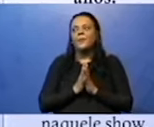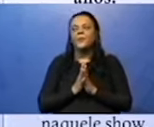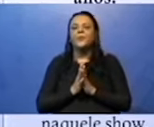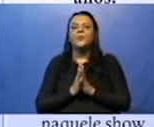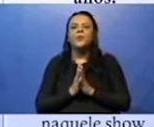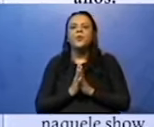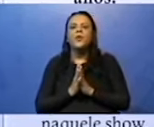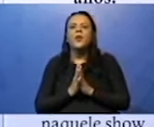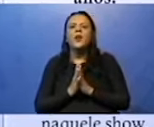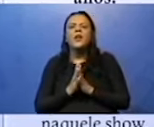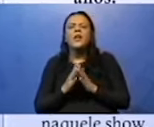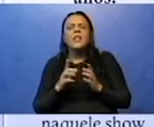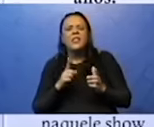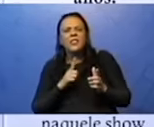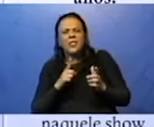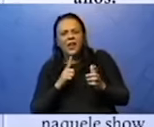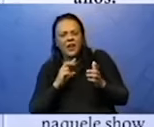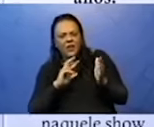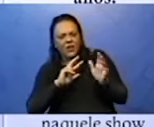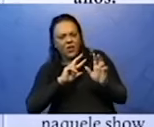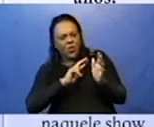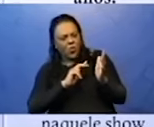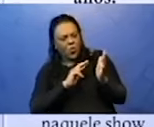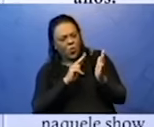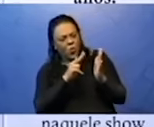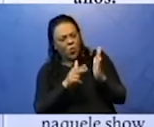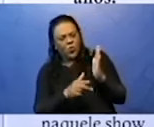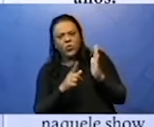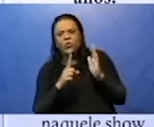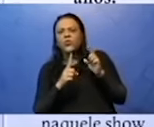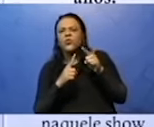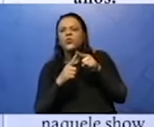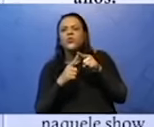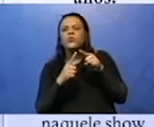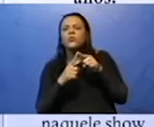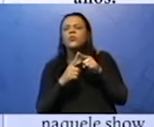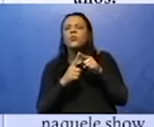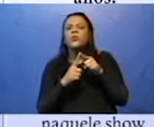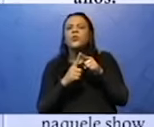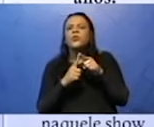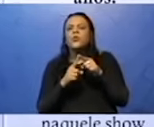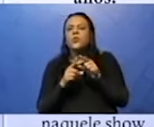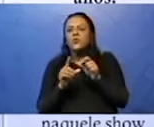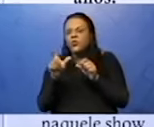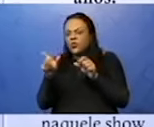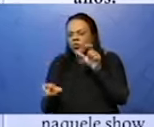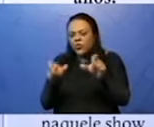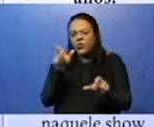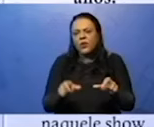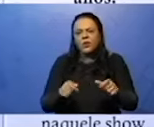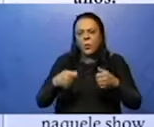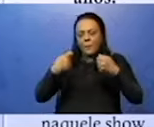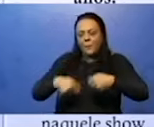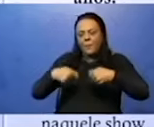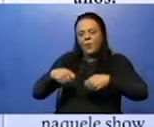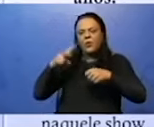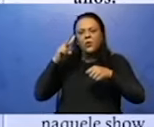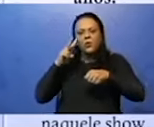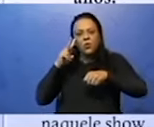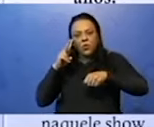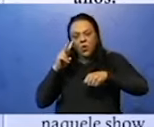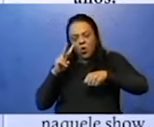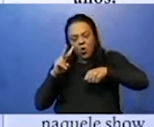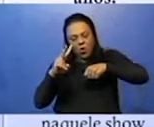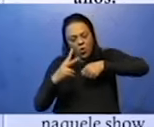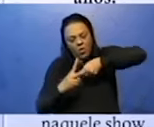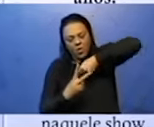Qual outro tipo de sujeito inexistente que eu vou ter? Eu tenho que olhar sempre para o tipo de verbo. Se eu estudar bem que tipo de verbo tem, eu vou saber que tipo de